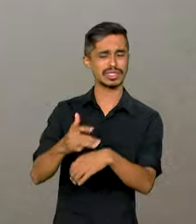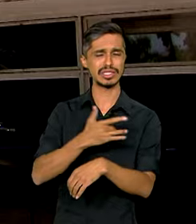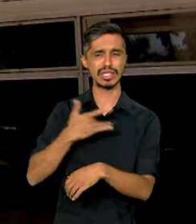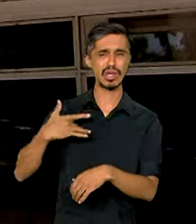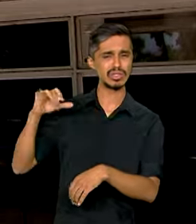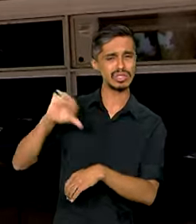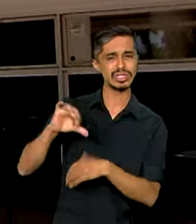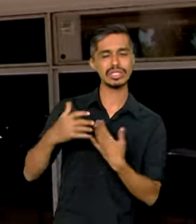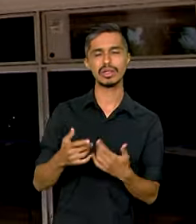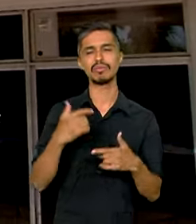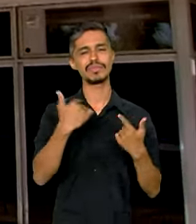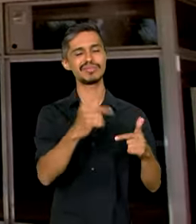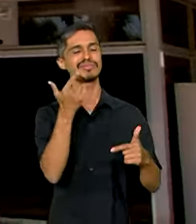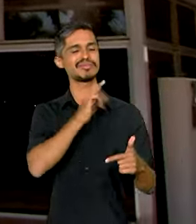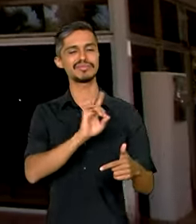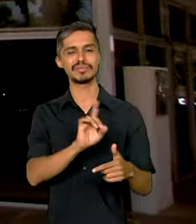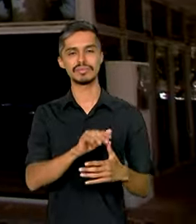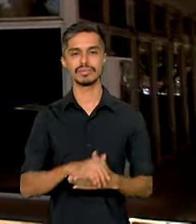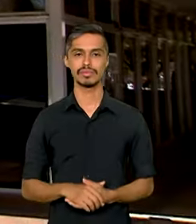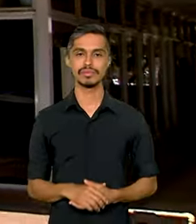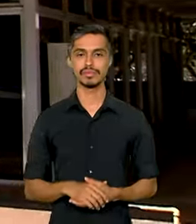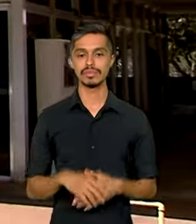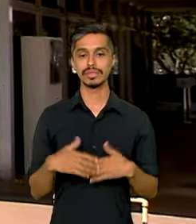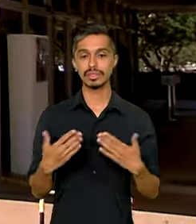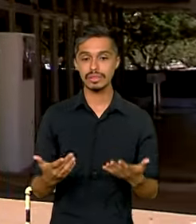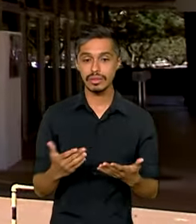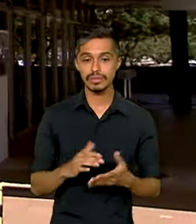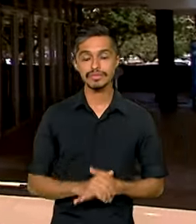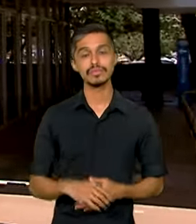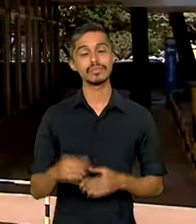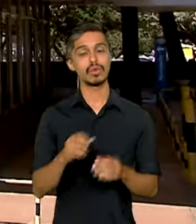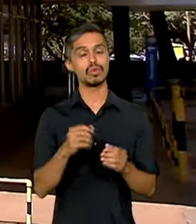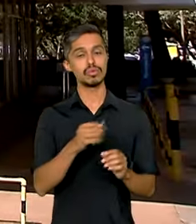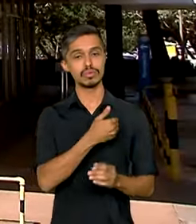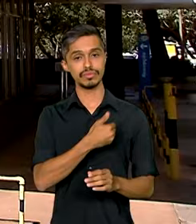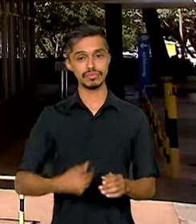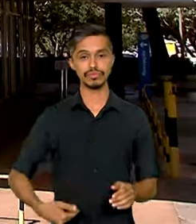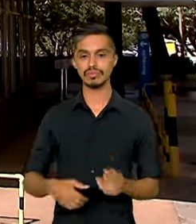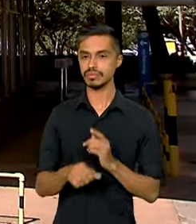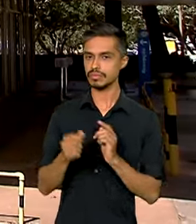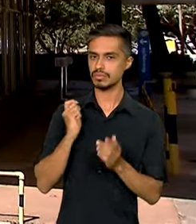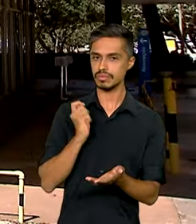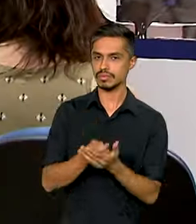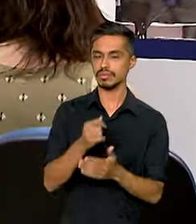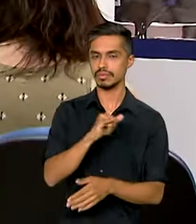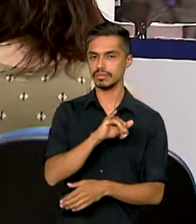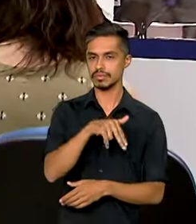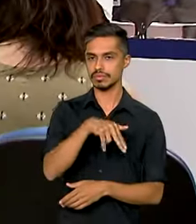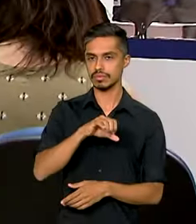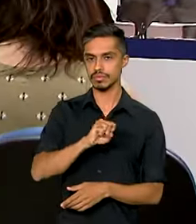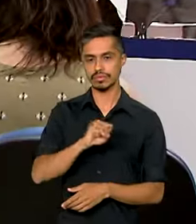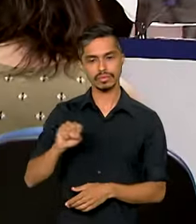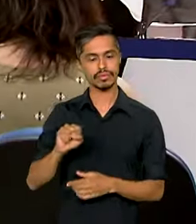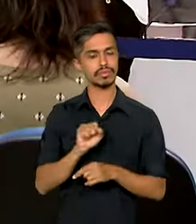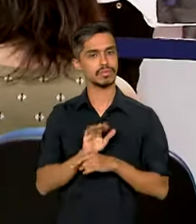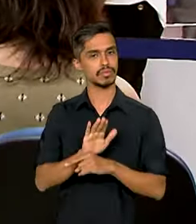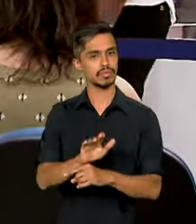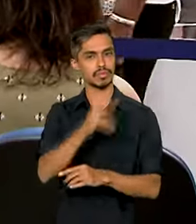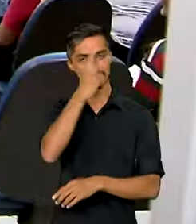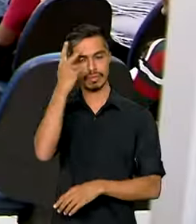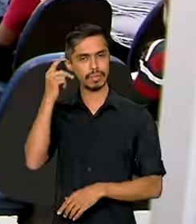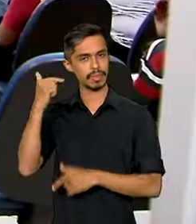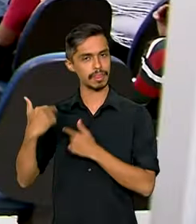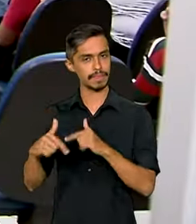permanente. O governo concede benefícios previdenciários pagos pelo INSS para socorrer o